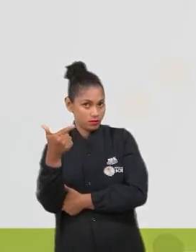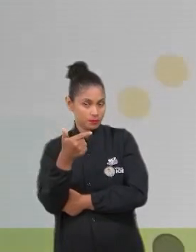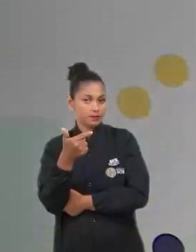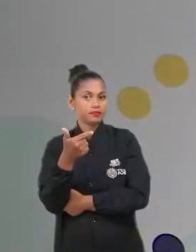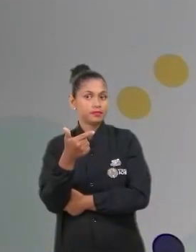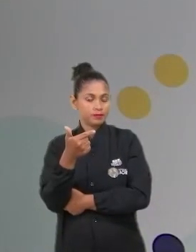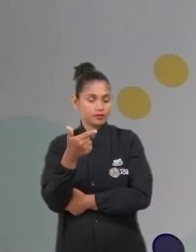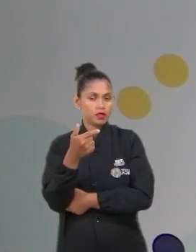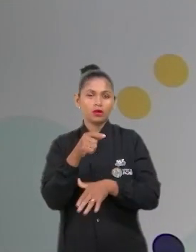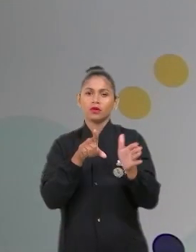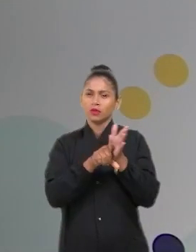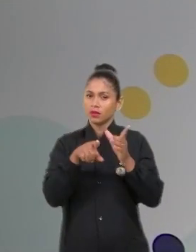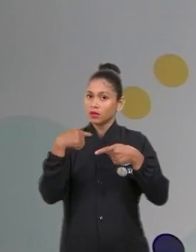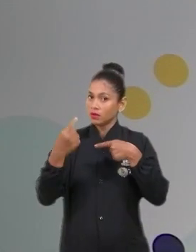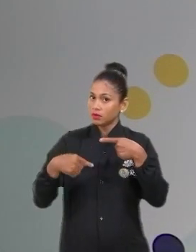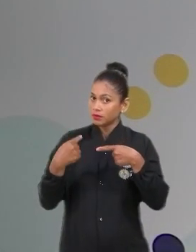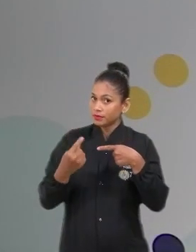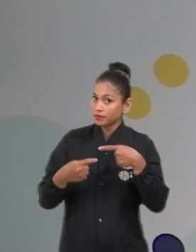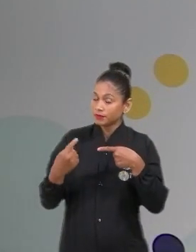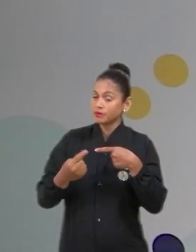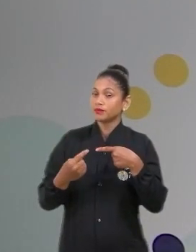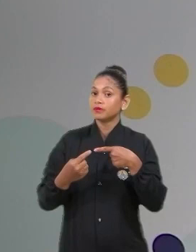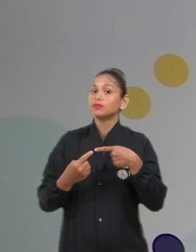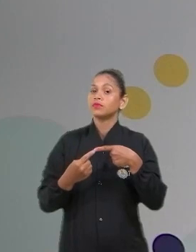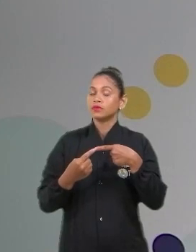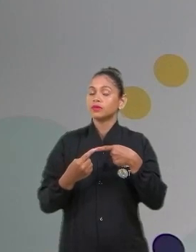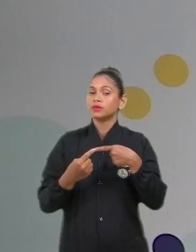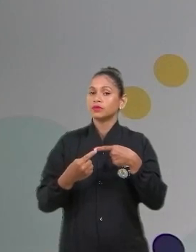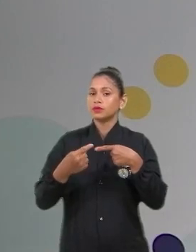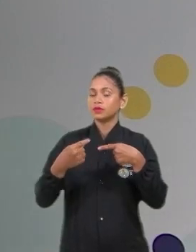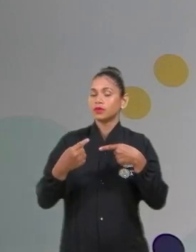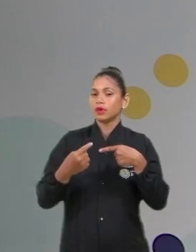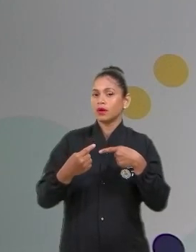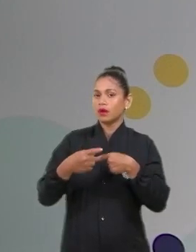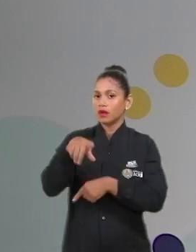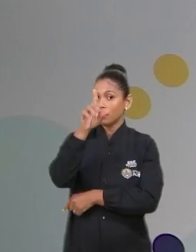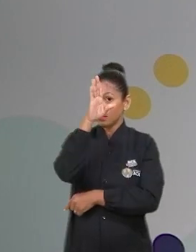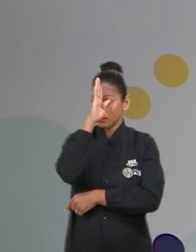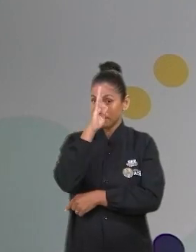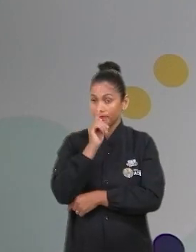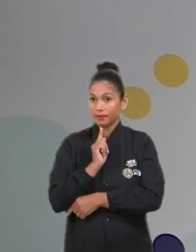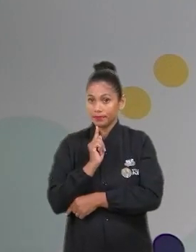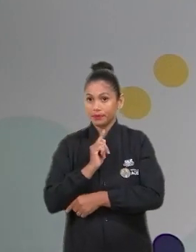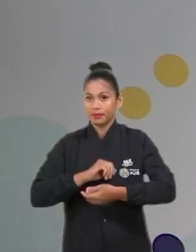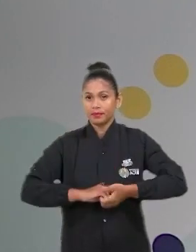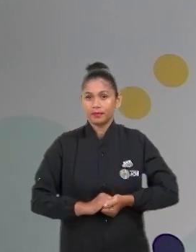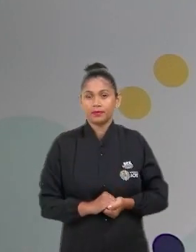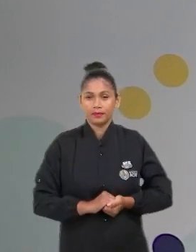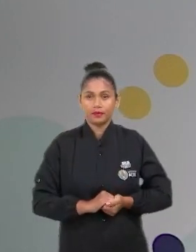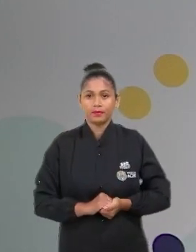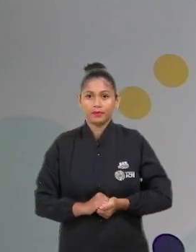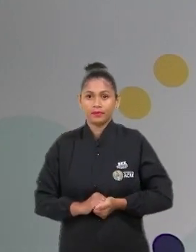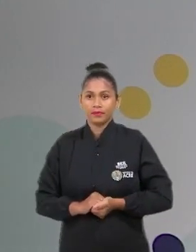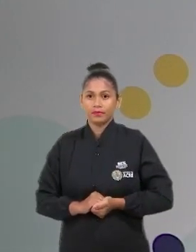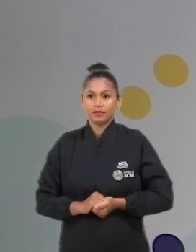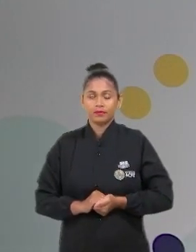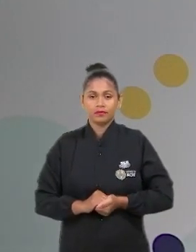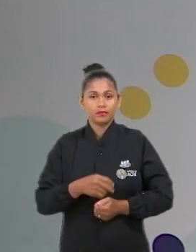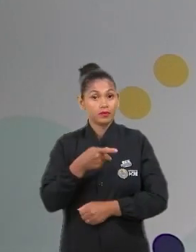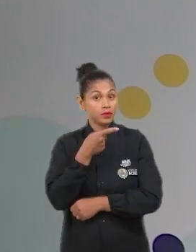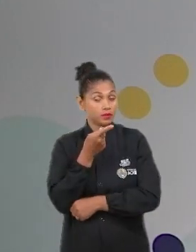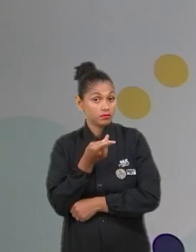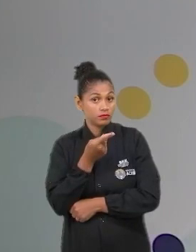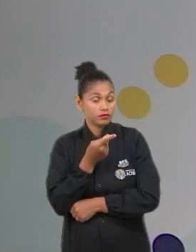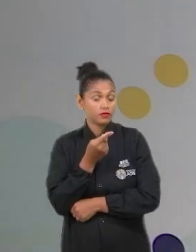do caderno do Enem amarelo. Questão 104, página 6 lá. E aqui ele fala da extinção de